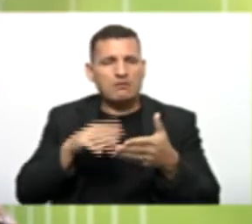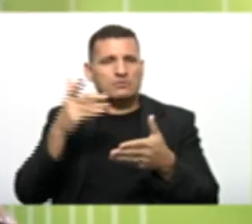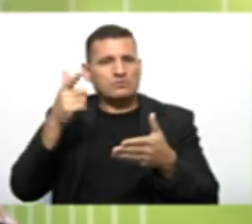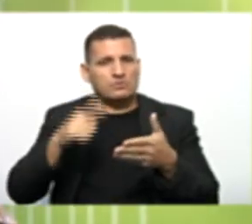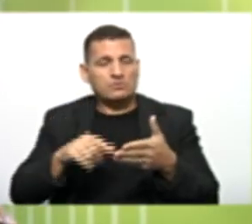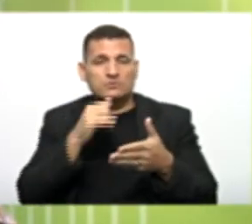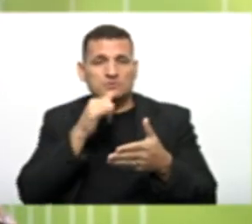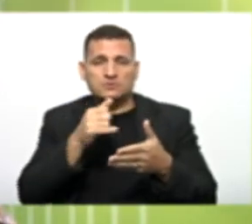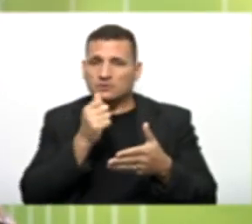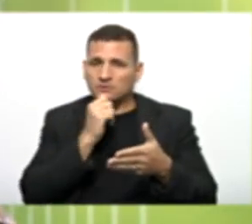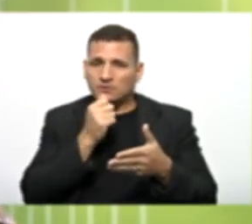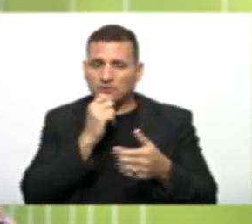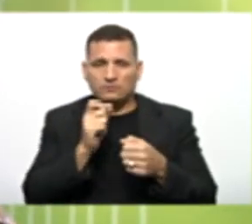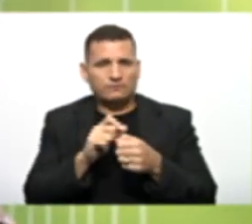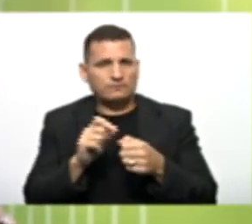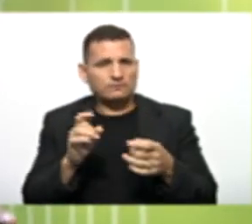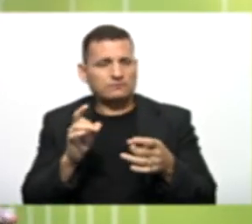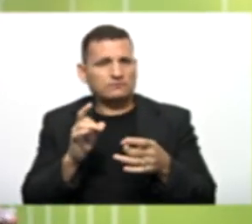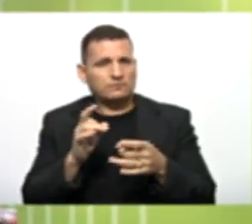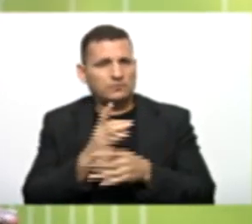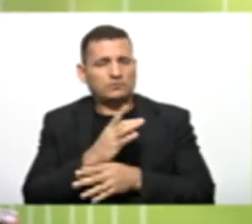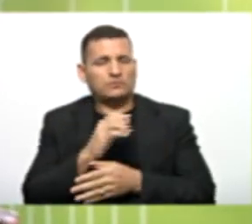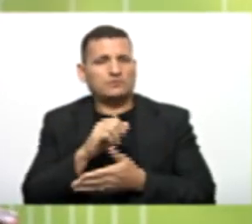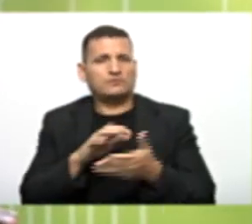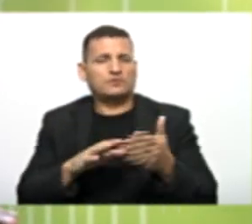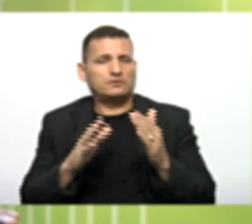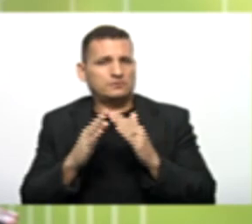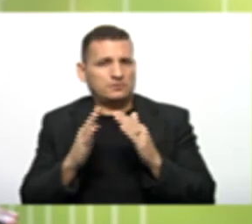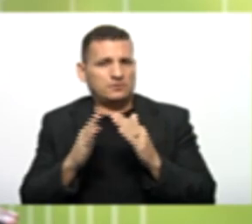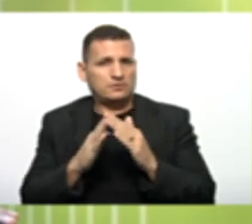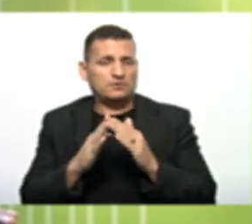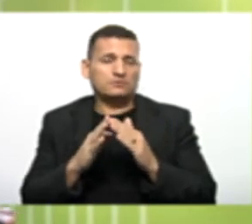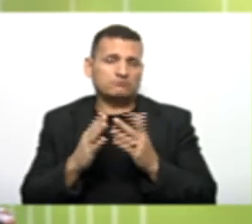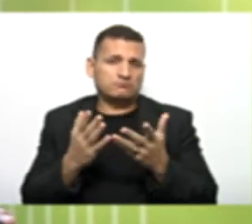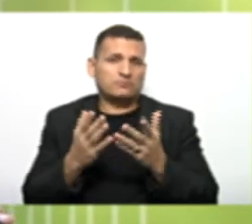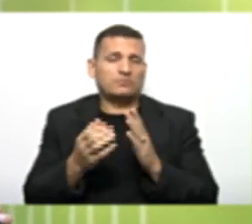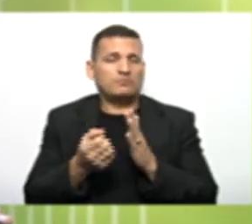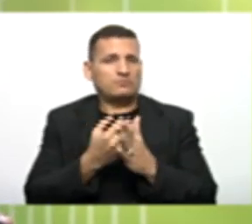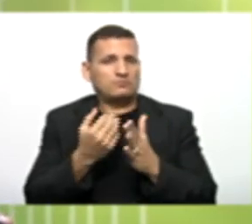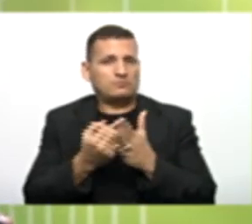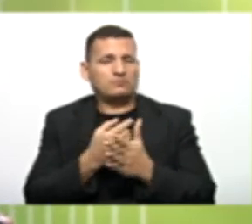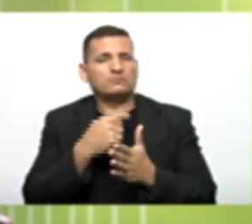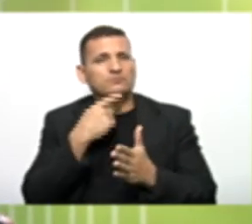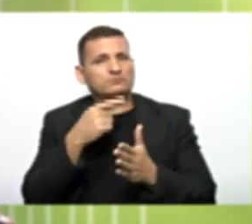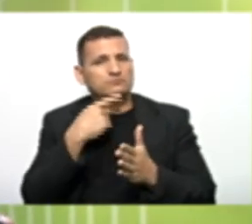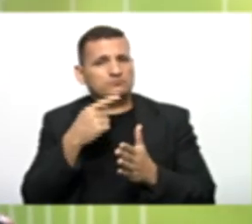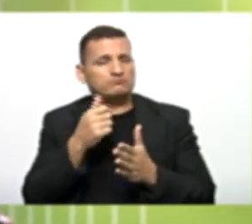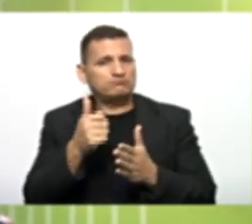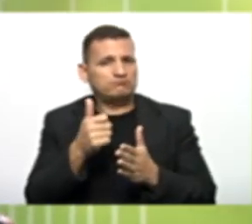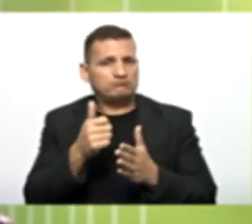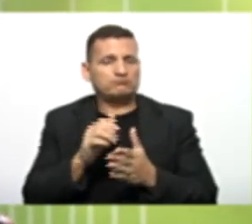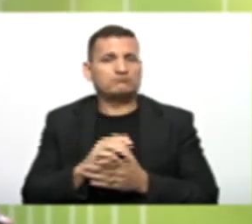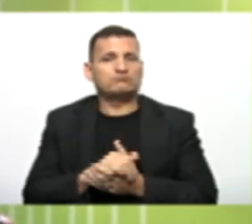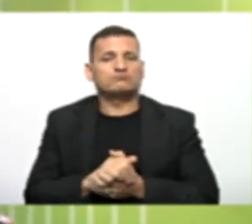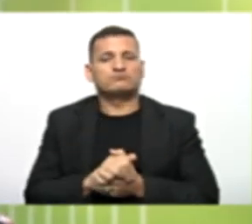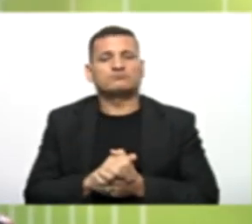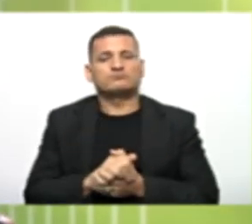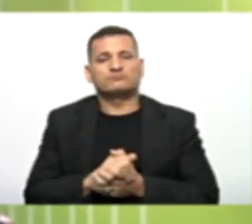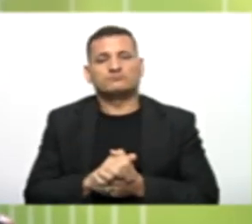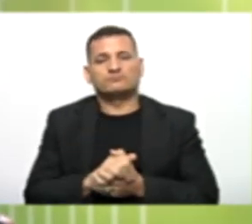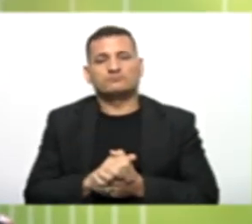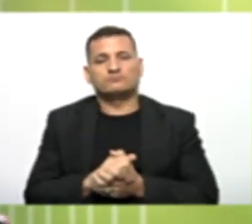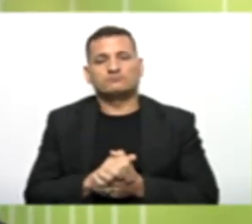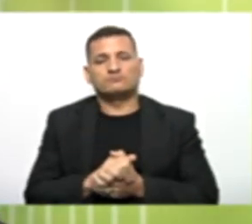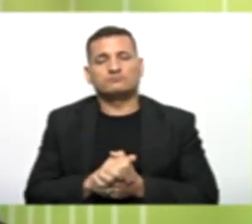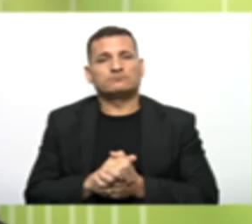Caso ainda Não tenham Finalizado E mandem as dúvidas Para não ter Nenhuma dúvida Durante a prova Tá bom pessoal Então vamos